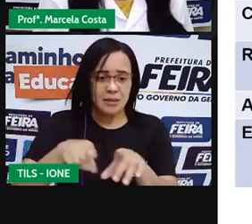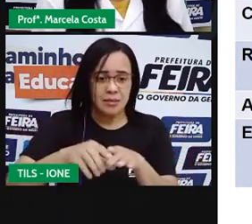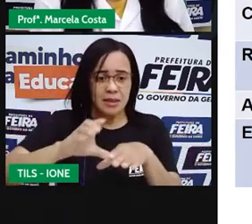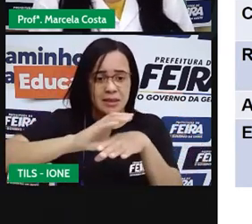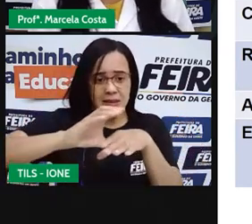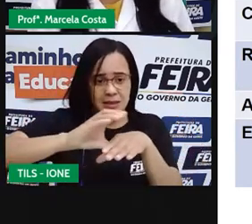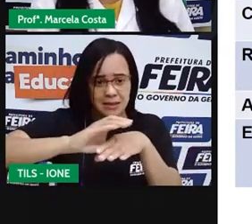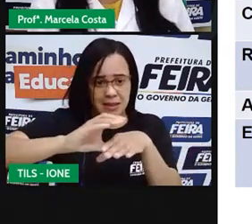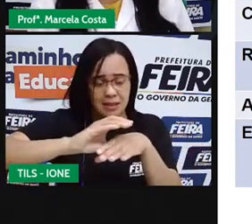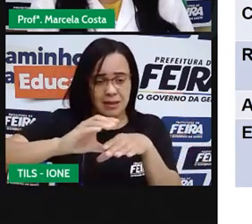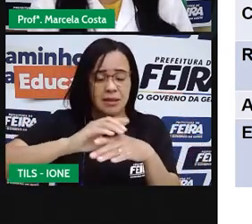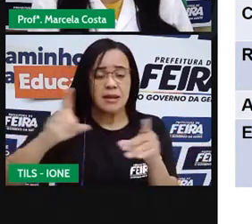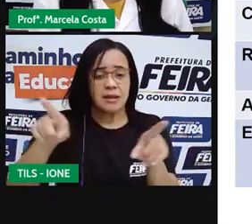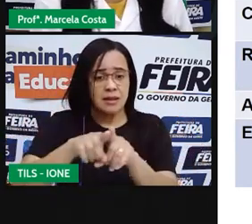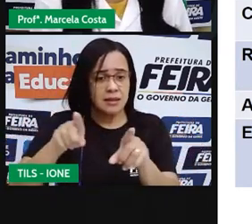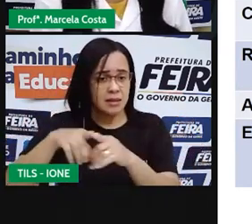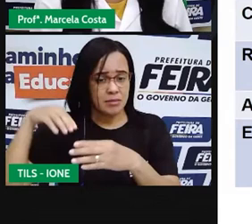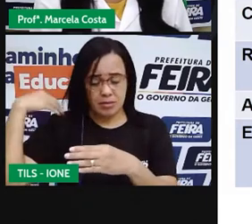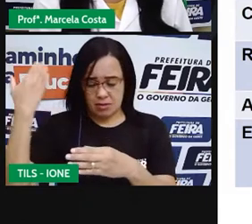a Cinderela, Rapunzel,